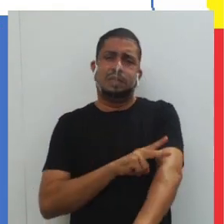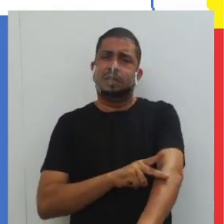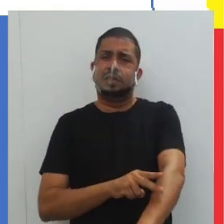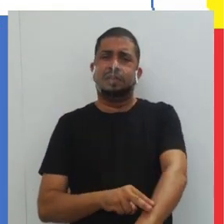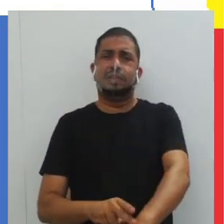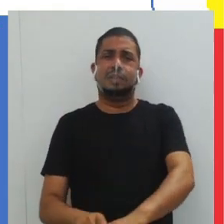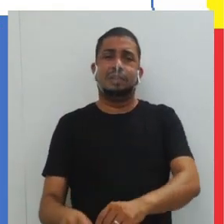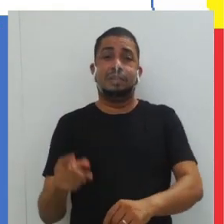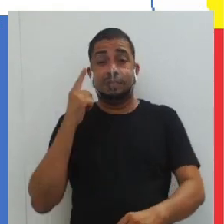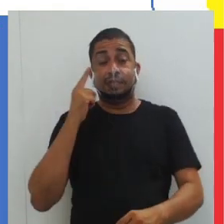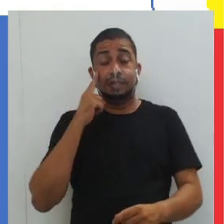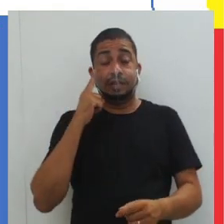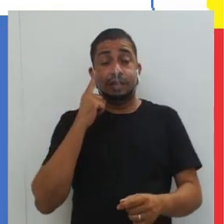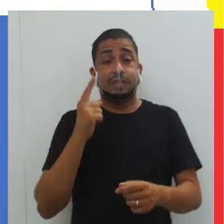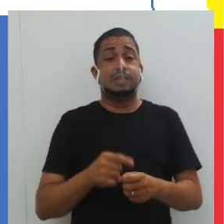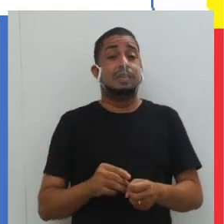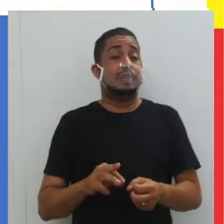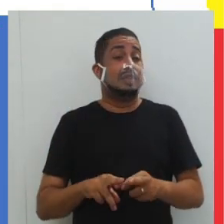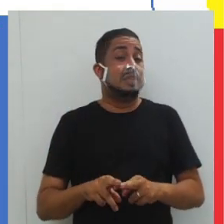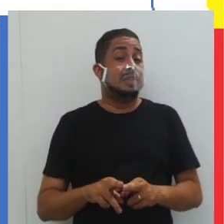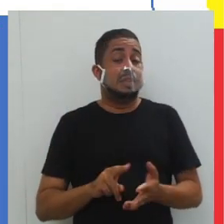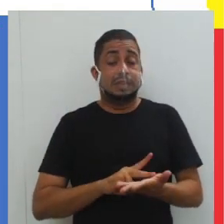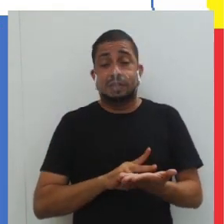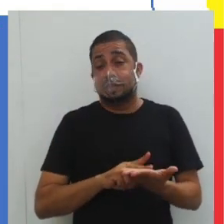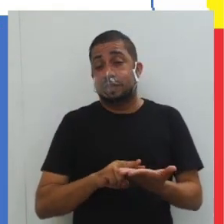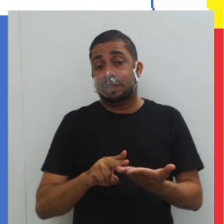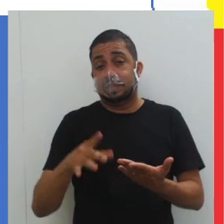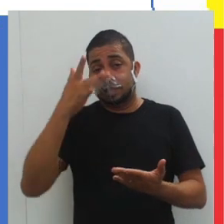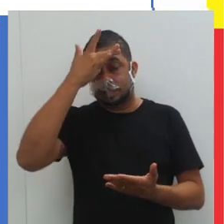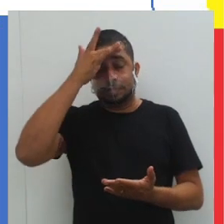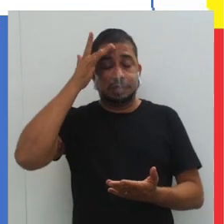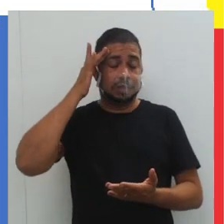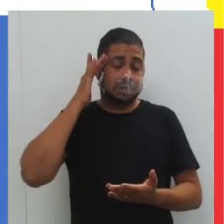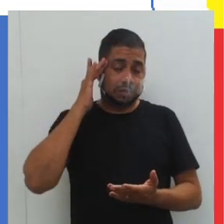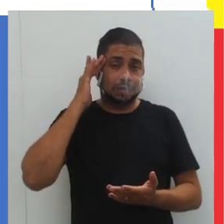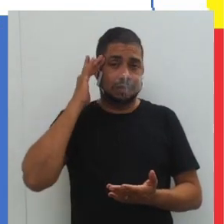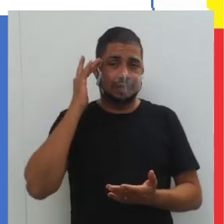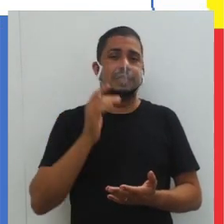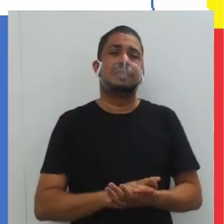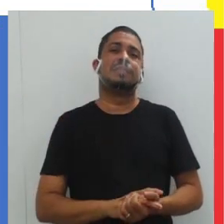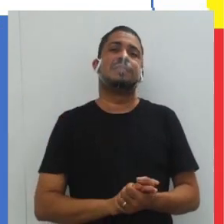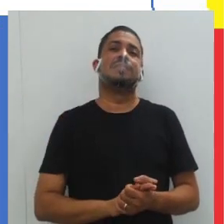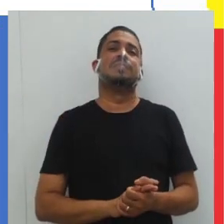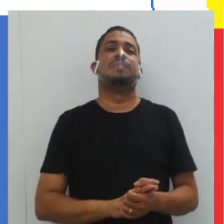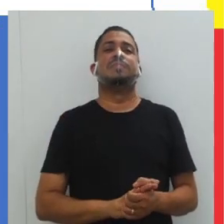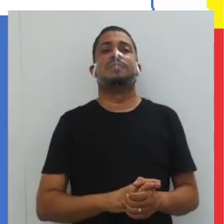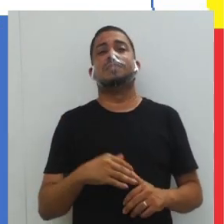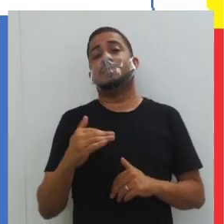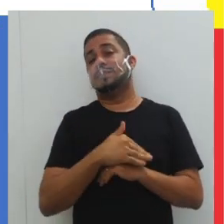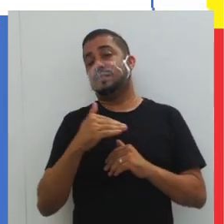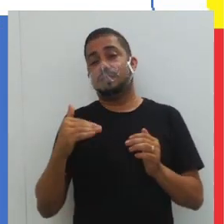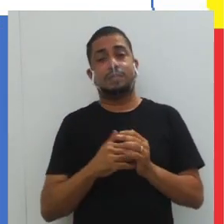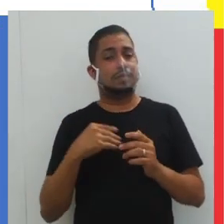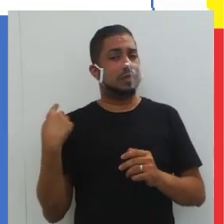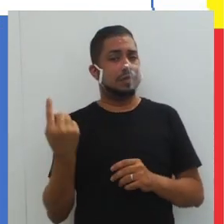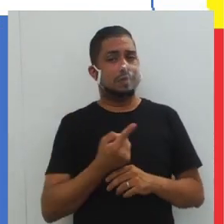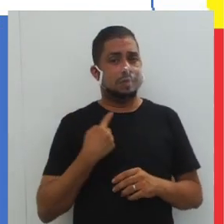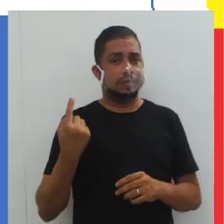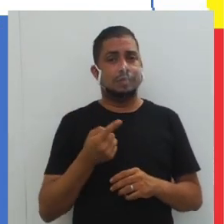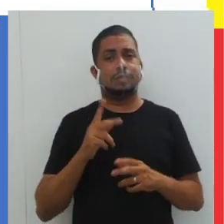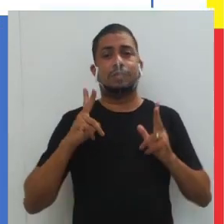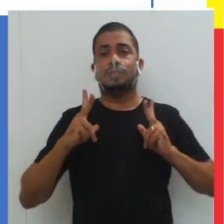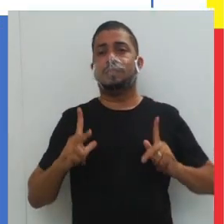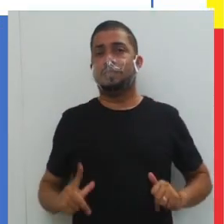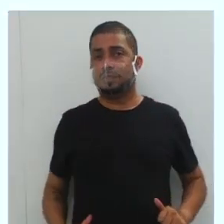Então, veja a pluralidade, as pessoas, a pluralidade. Todos somos